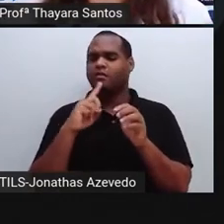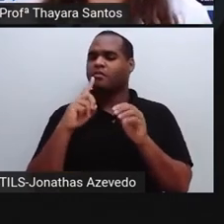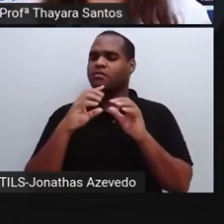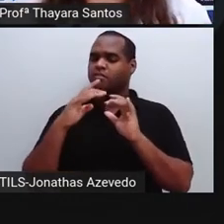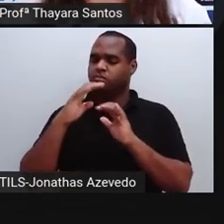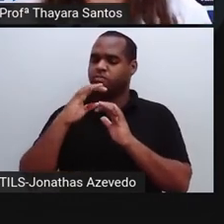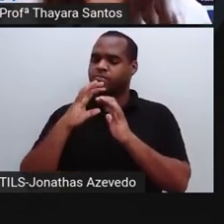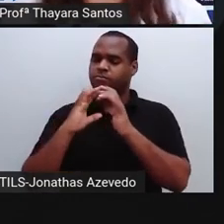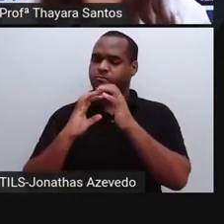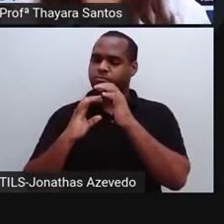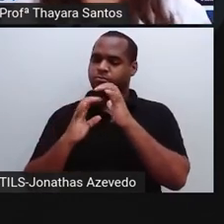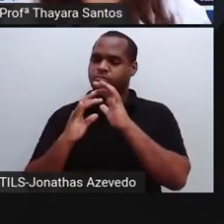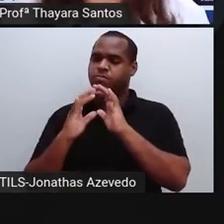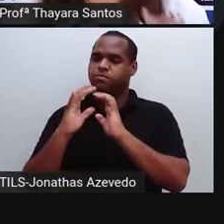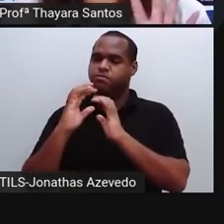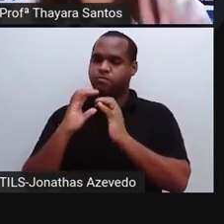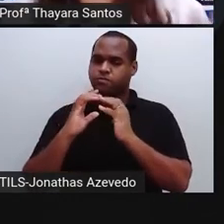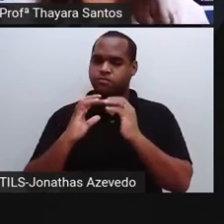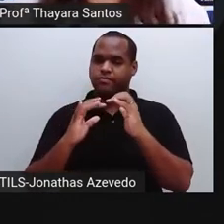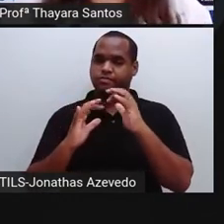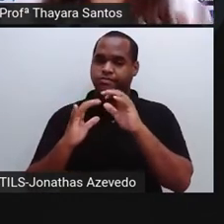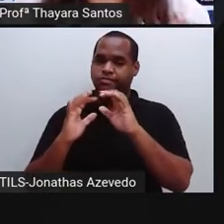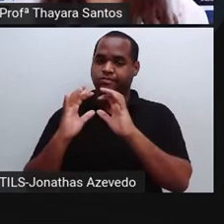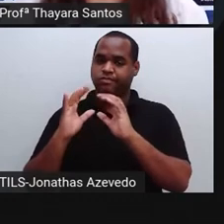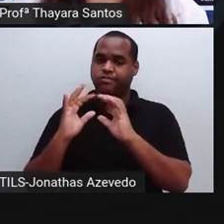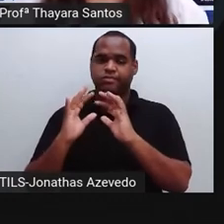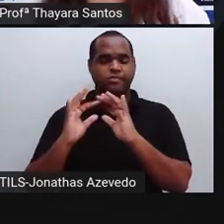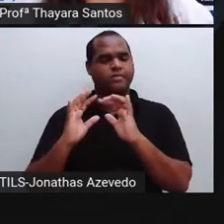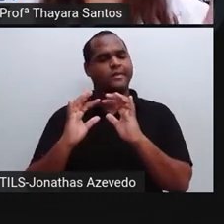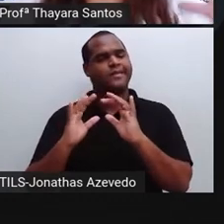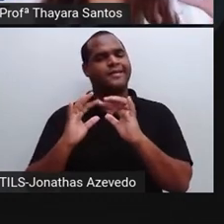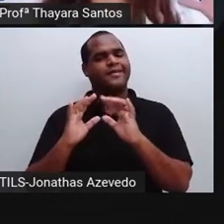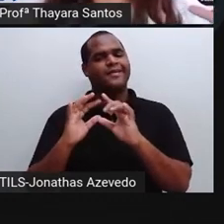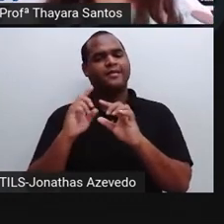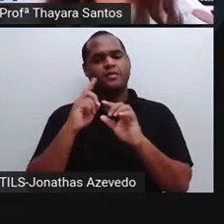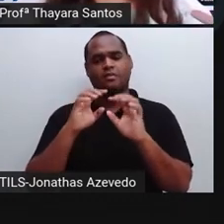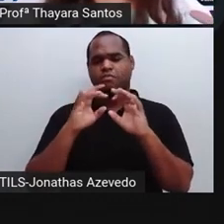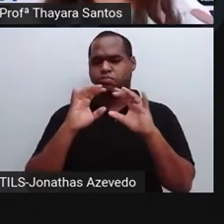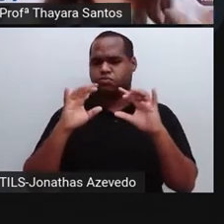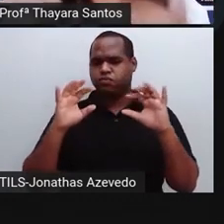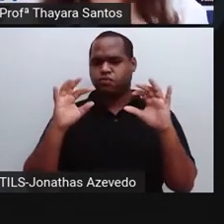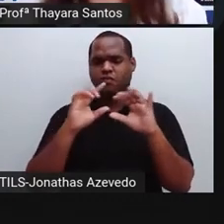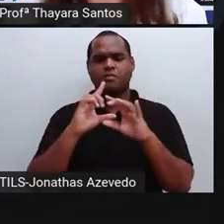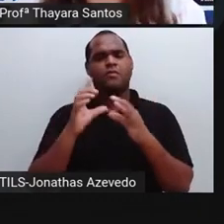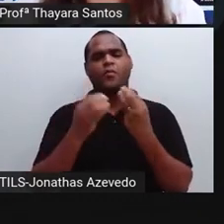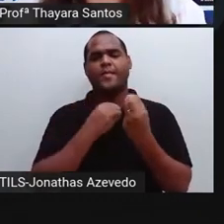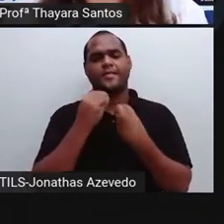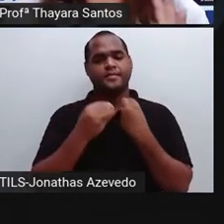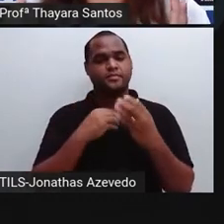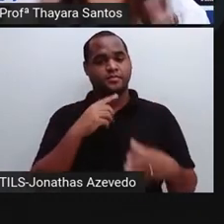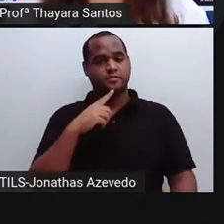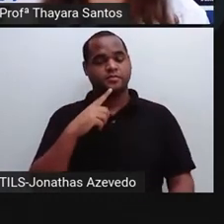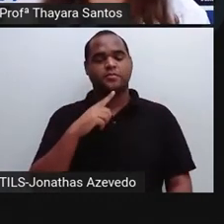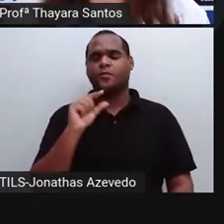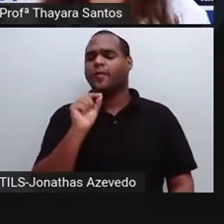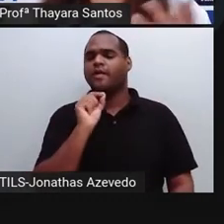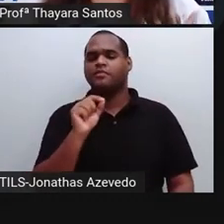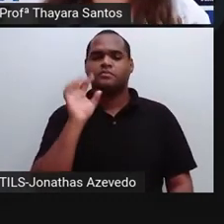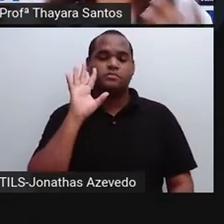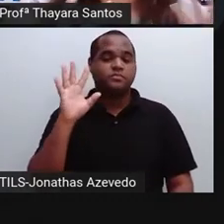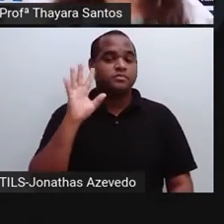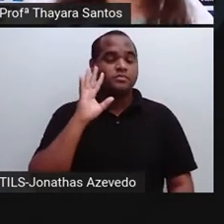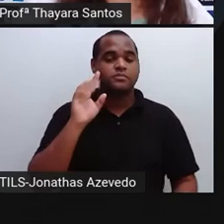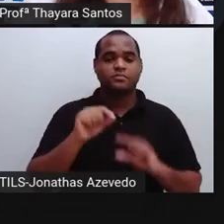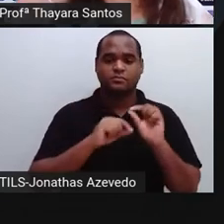Mas eles estão juntinhos e estão se agitando. Como não estão tão espaçados entre si, a gente já tem uma ideia de que está no